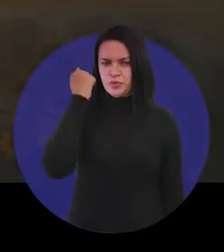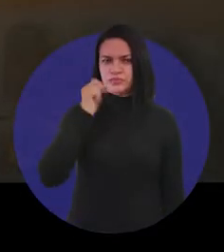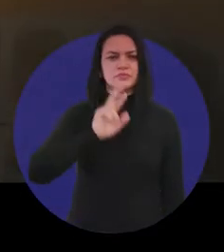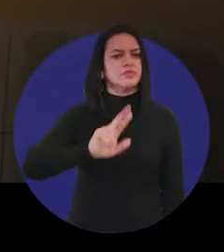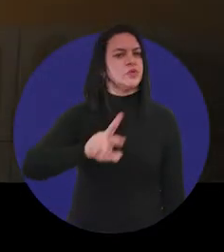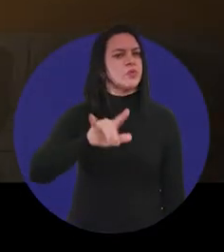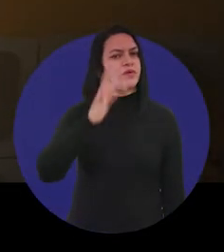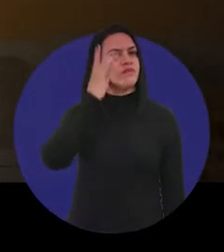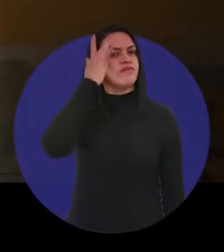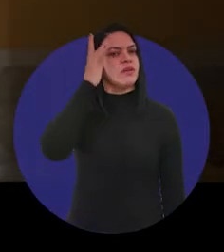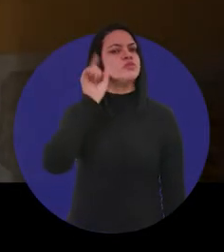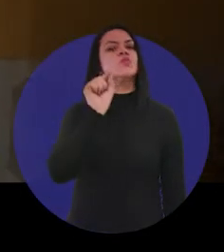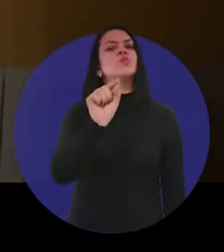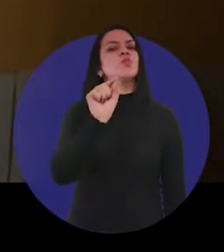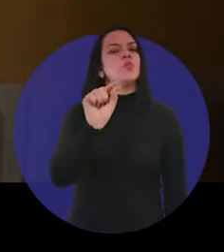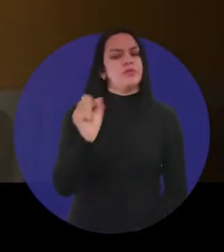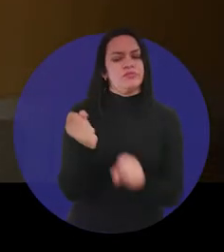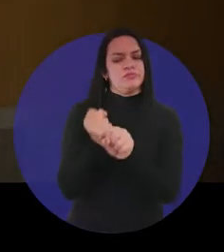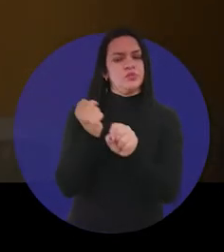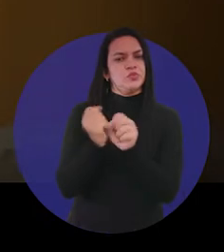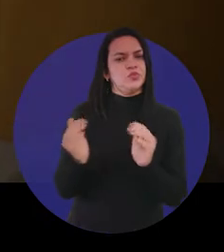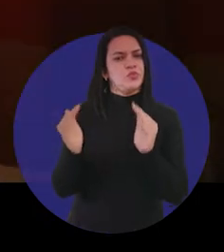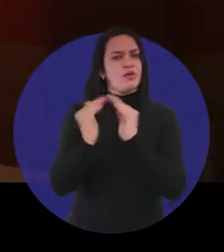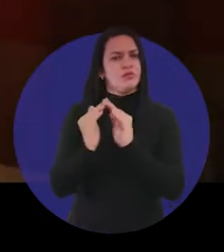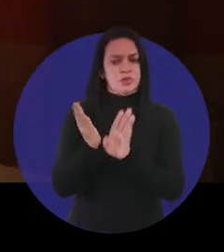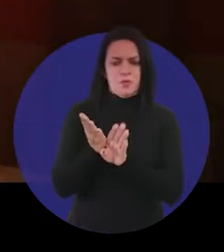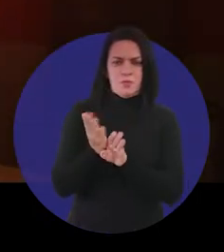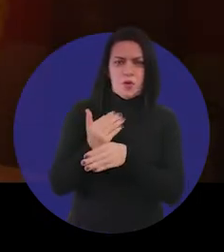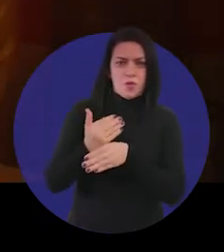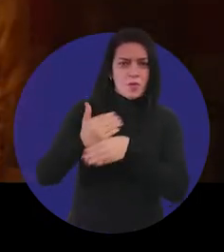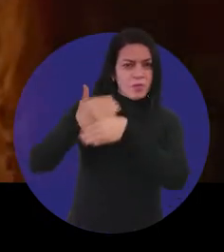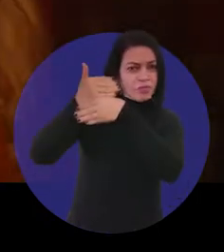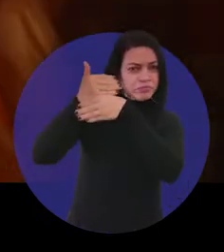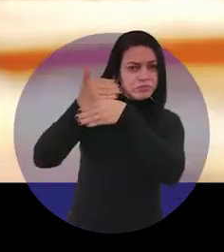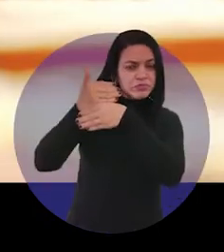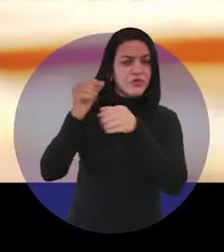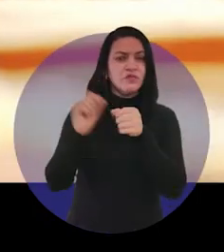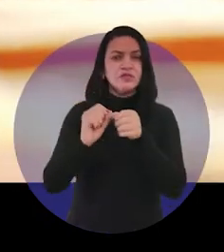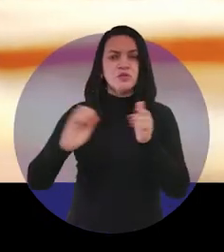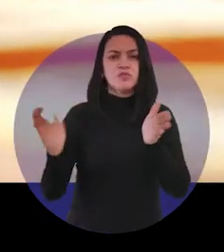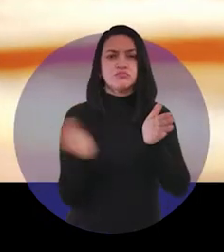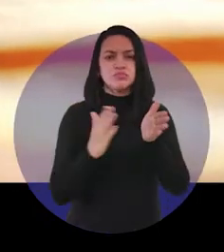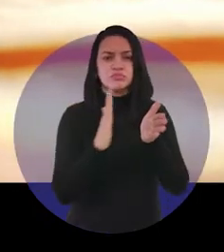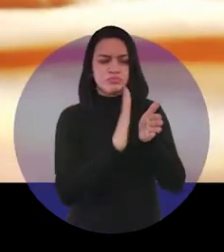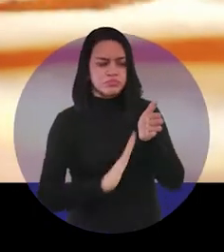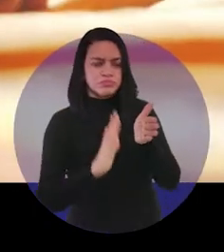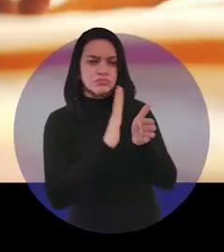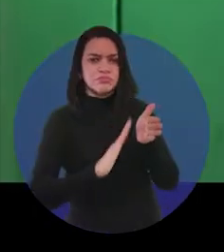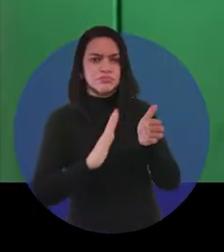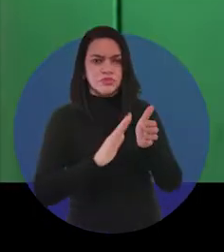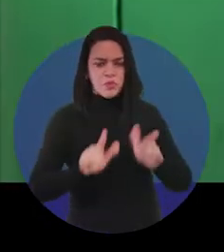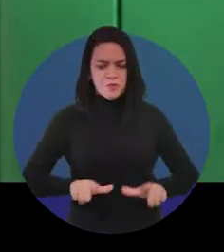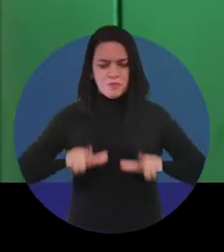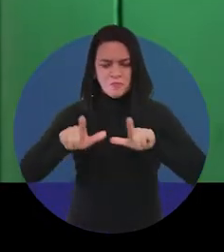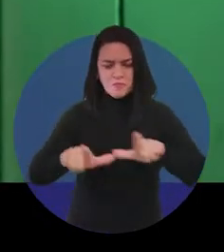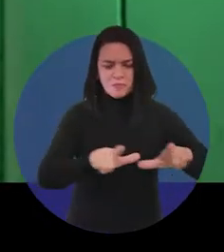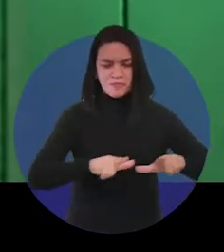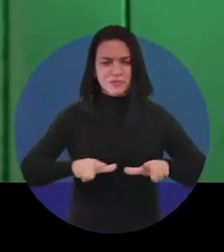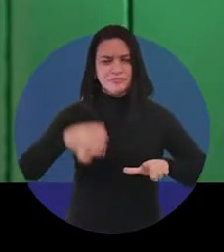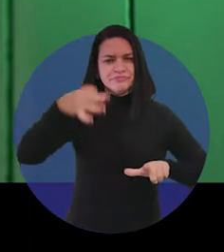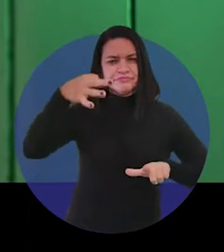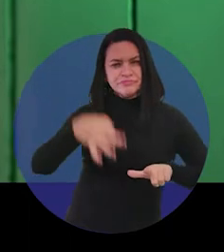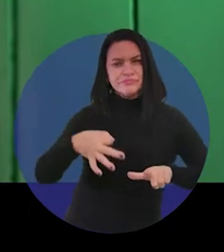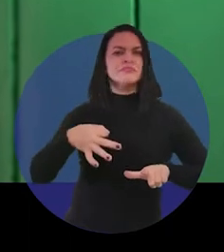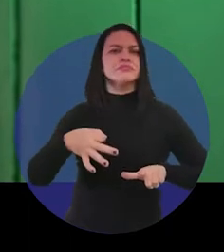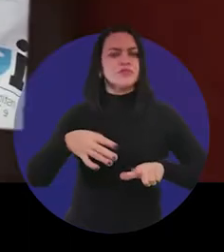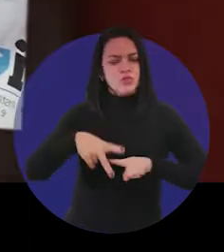sabe que não é fácil construir uma casa, levantar uma parede, conseguir fazer o reboco, colocar um piso